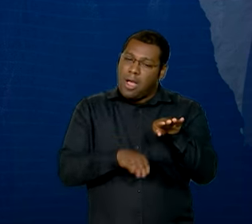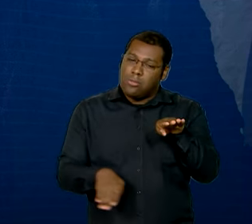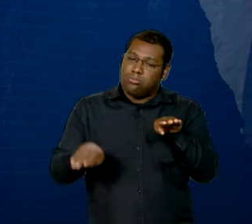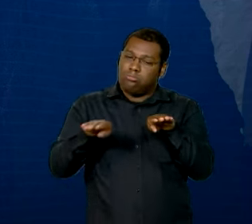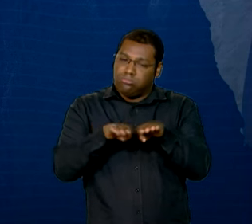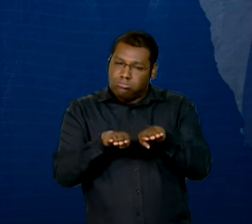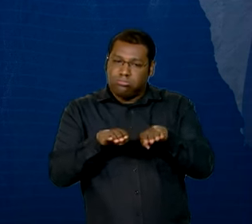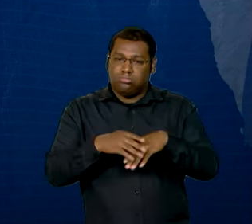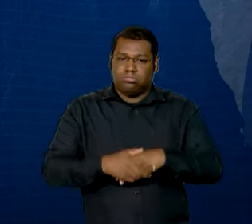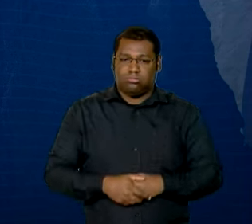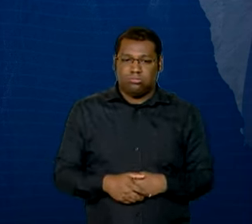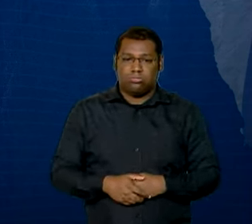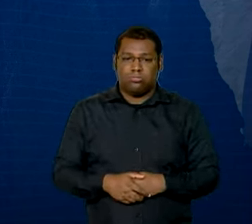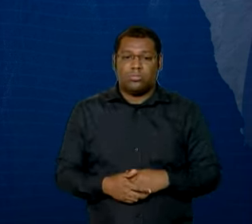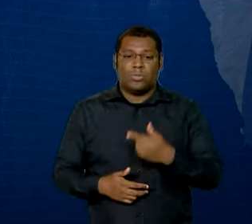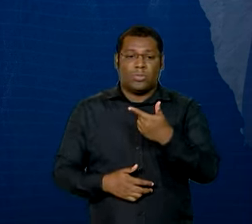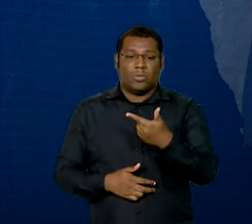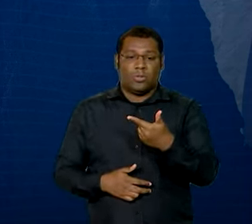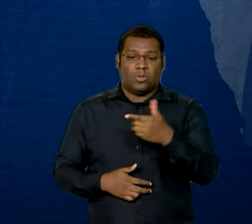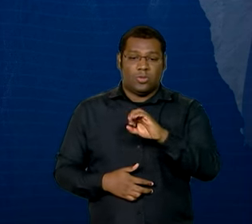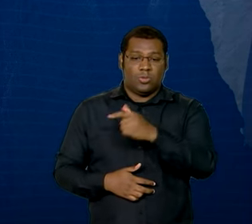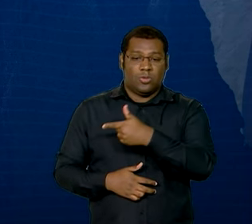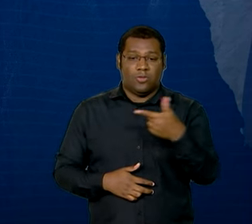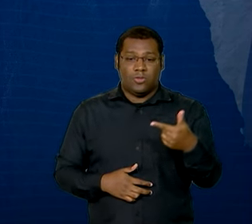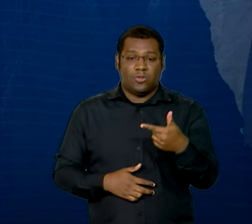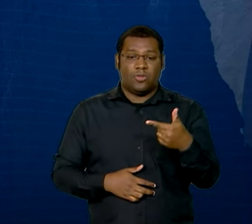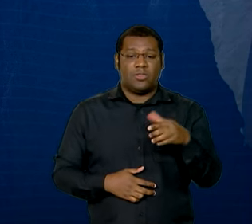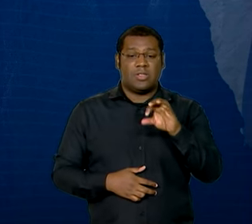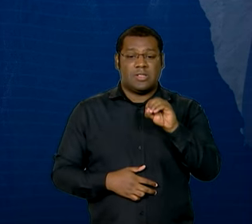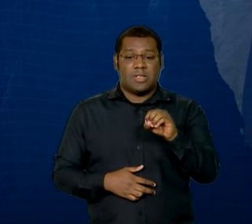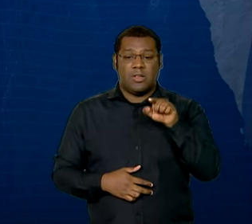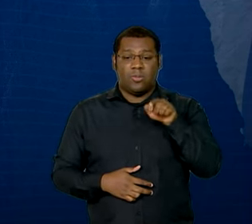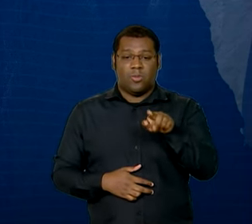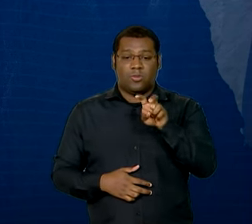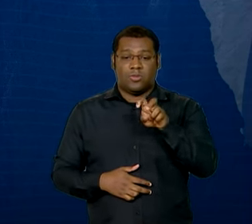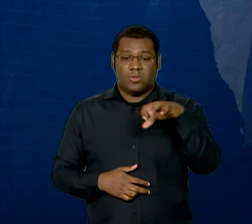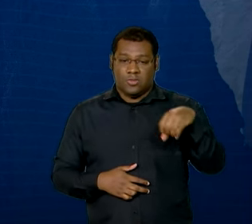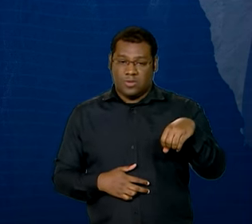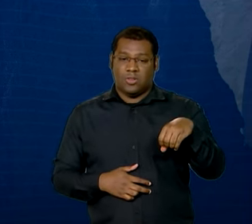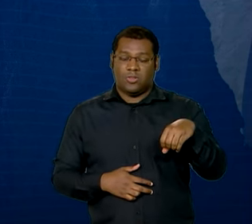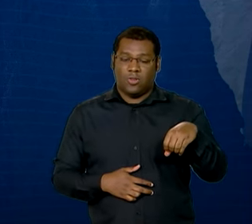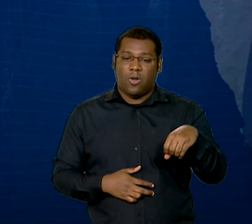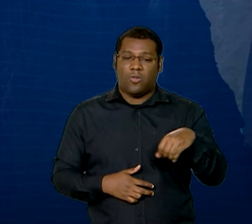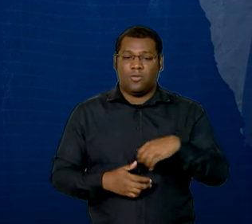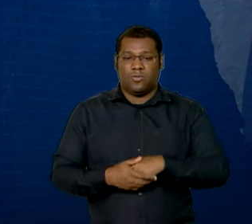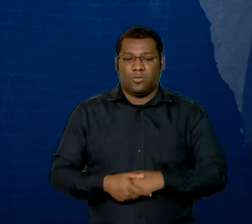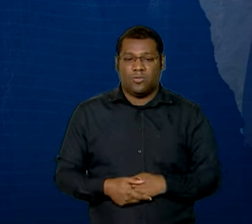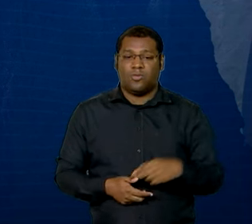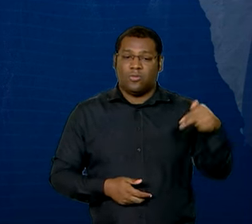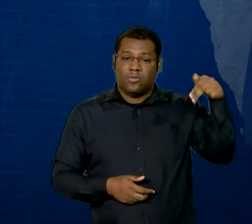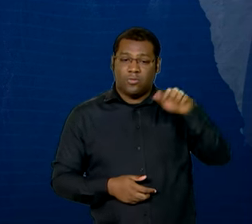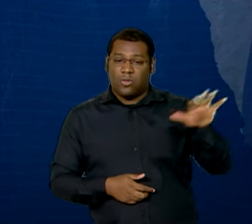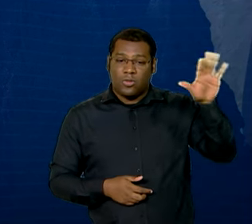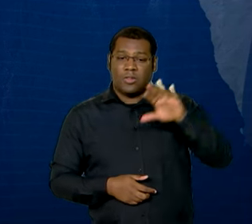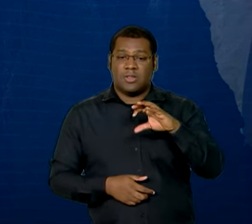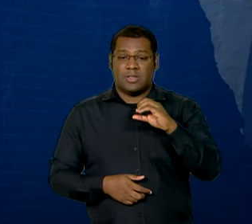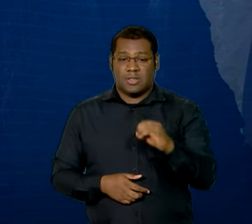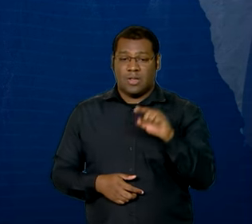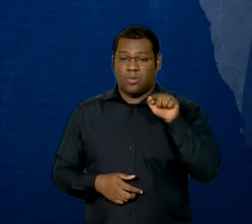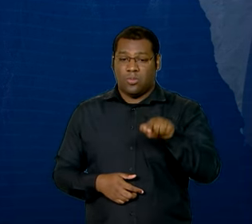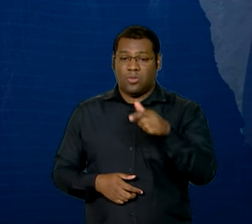para 0,500 em 2023. No nordeste, de 0,517 para 0